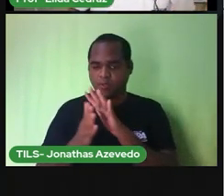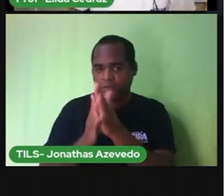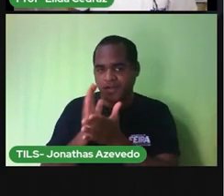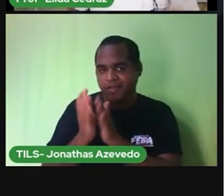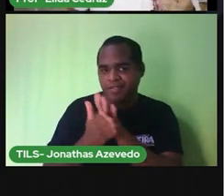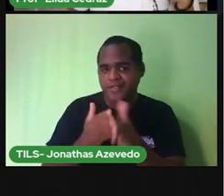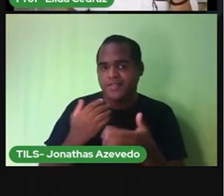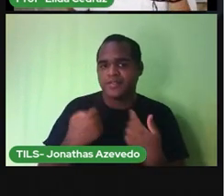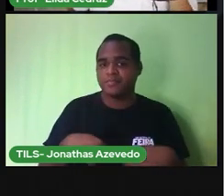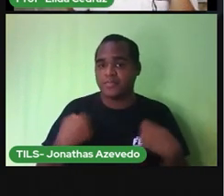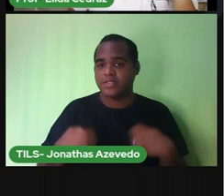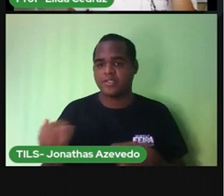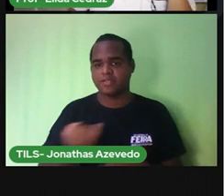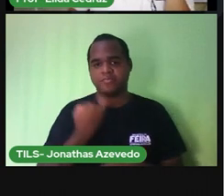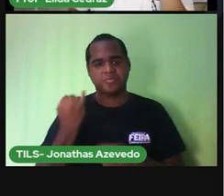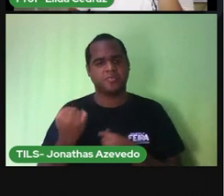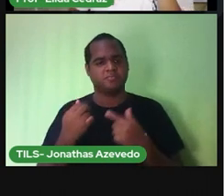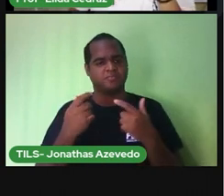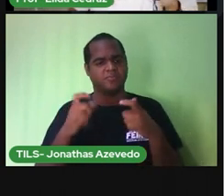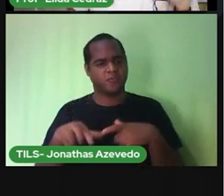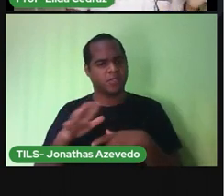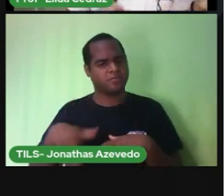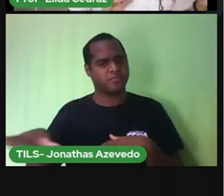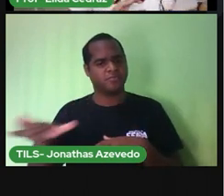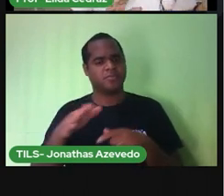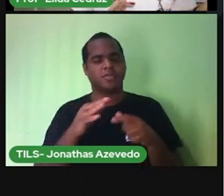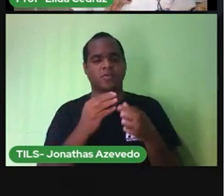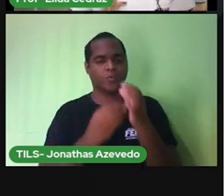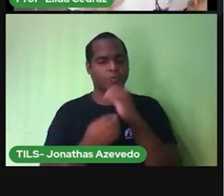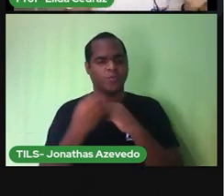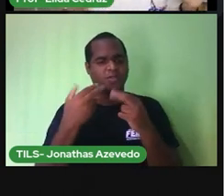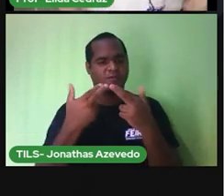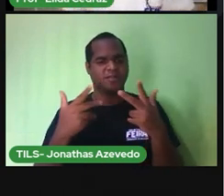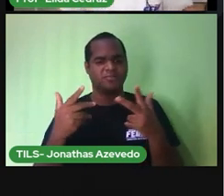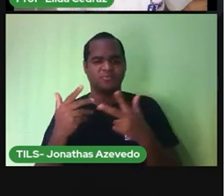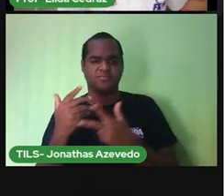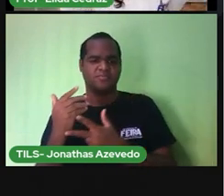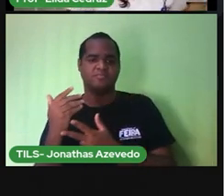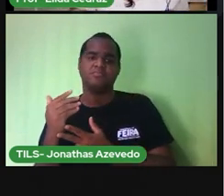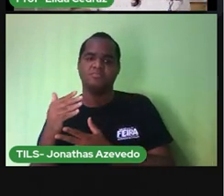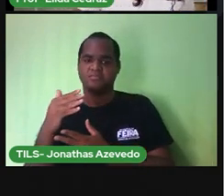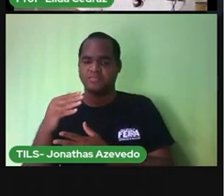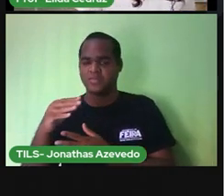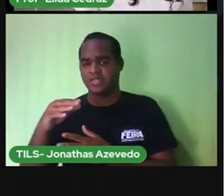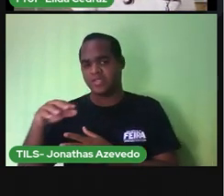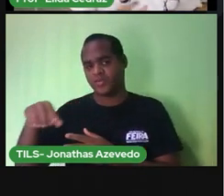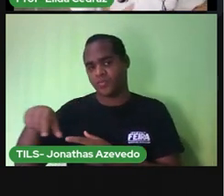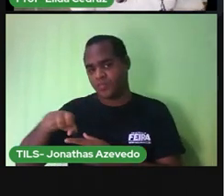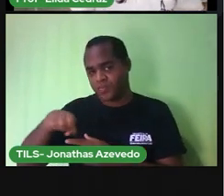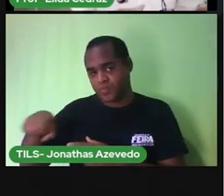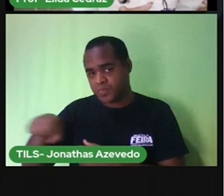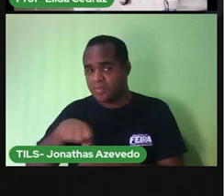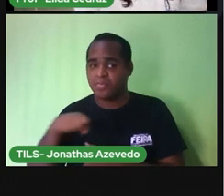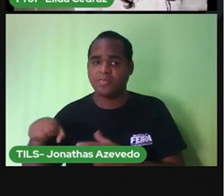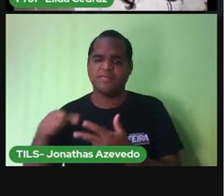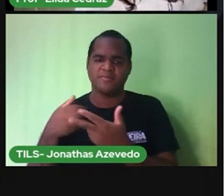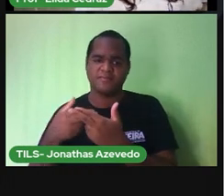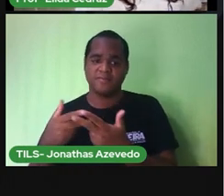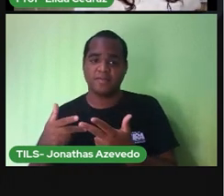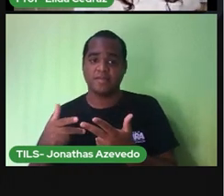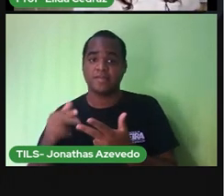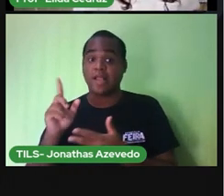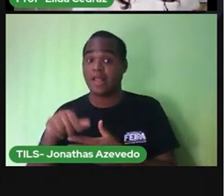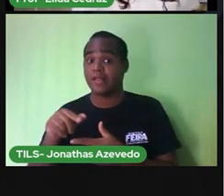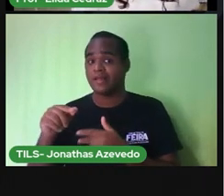produtos não deixar os alimentos perto de produtos de limpeza a PRO trouxe uma caixa cheia de produtos